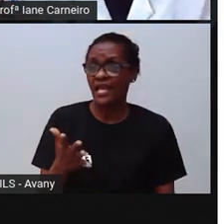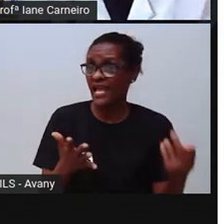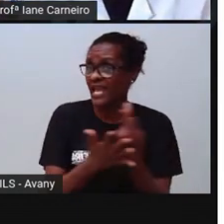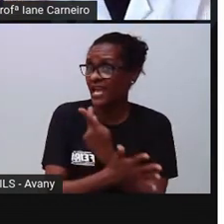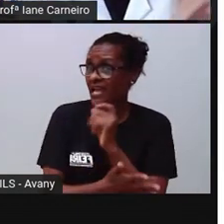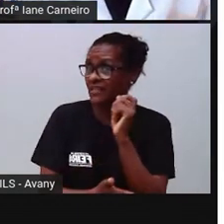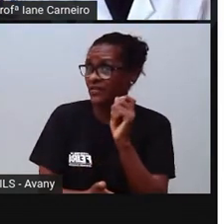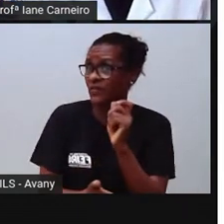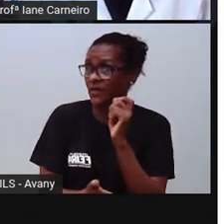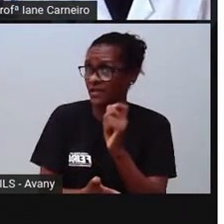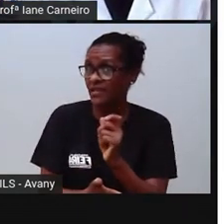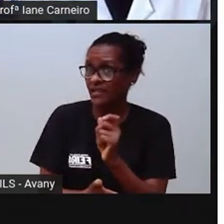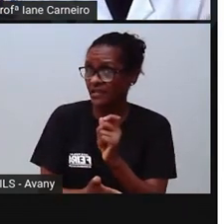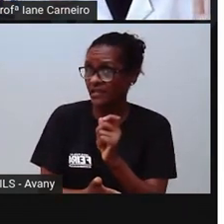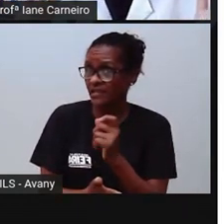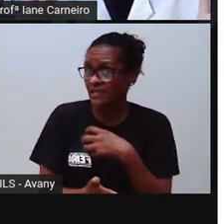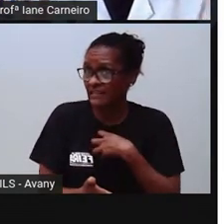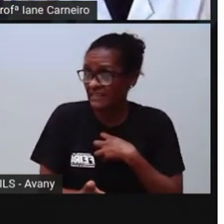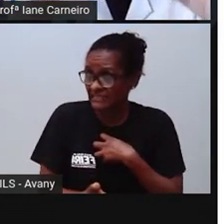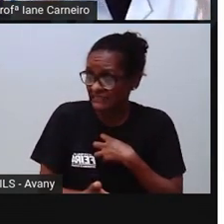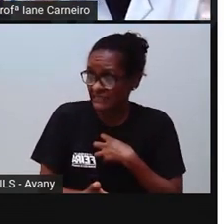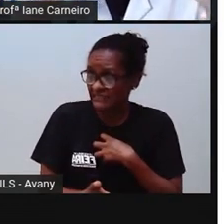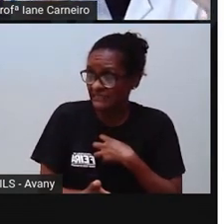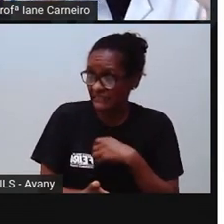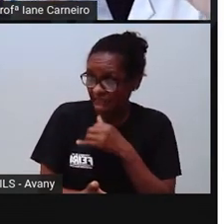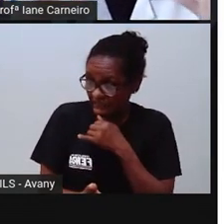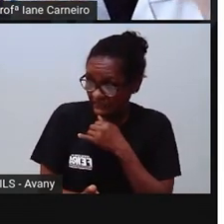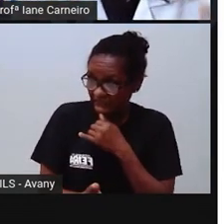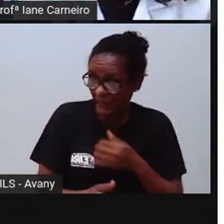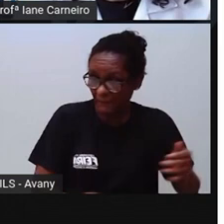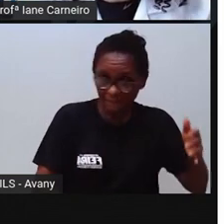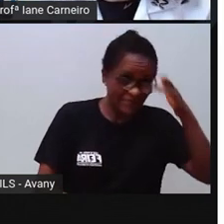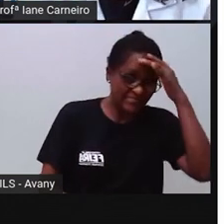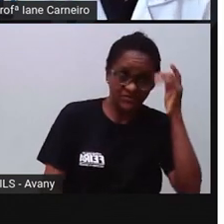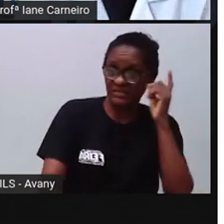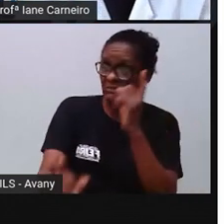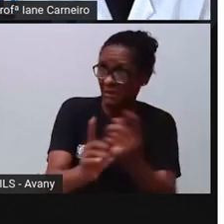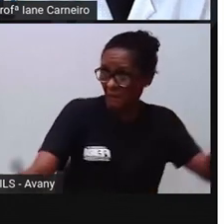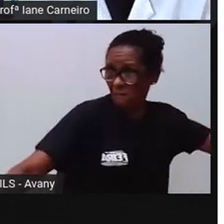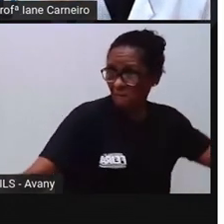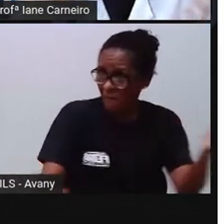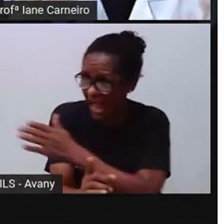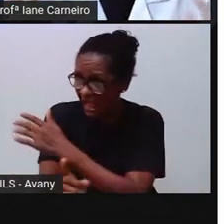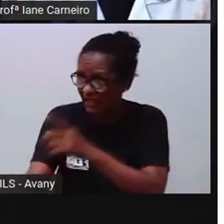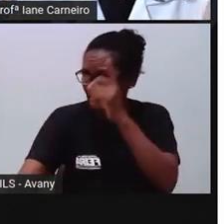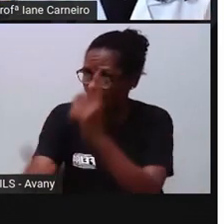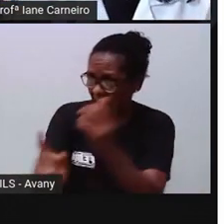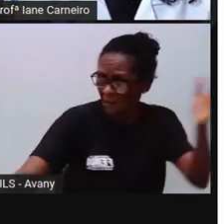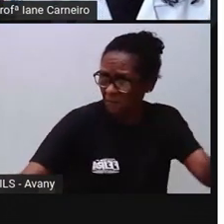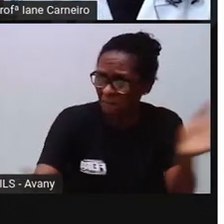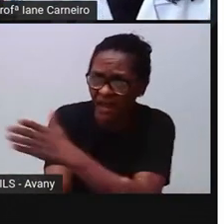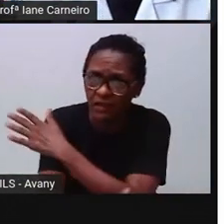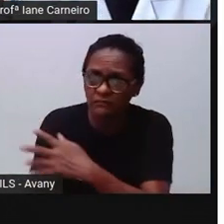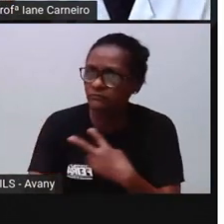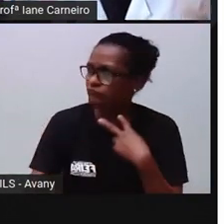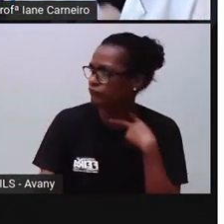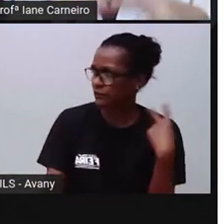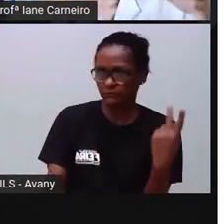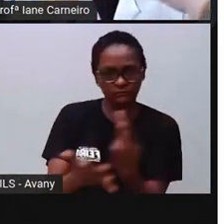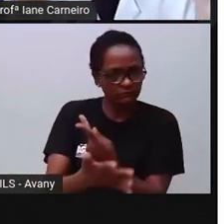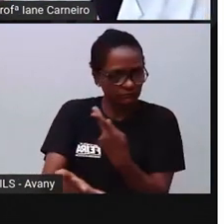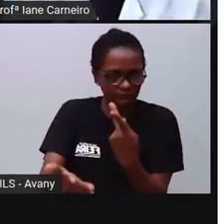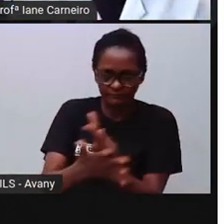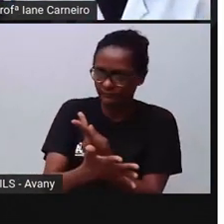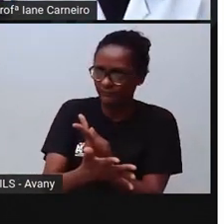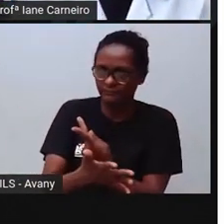faz com esse sentimento é o que importa, né? É o que importa sim, é o que a gente precisa ter cuidado, na verdade. Então, quando você estiver triste, você não